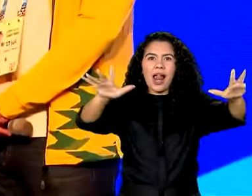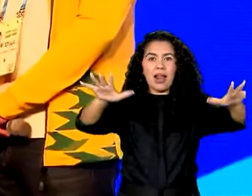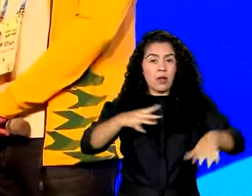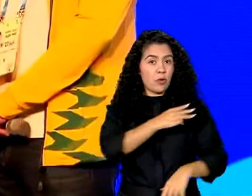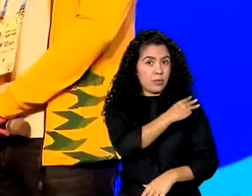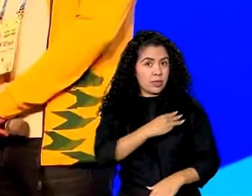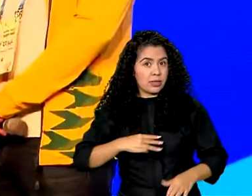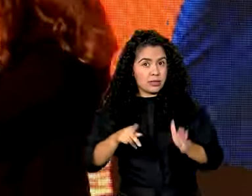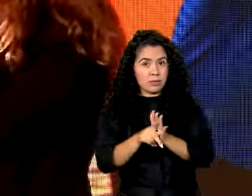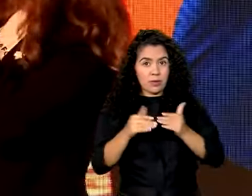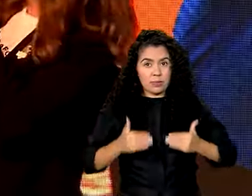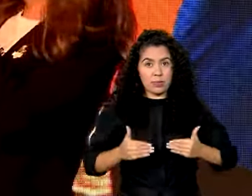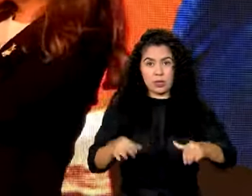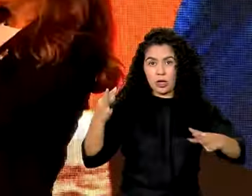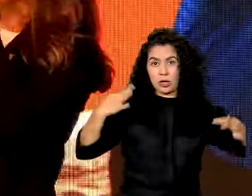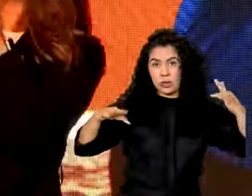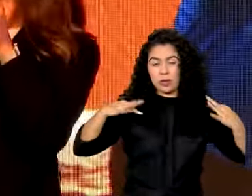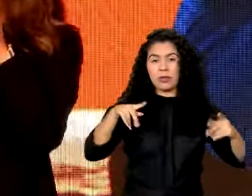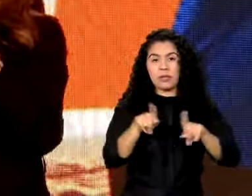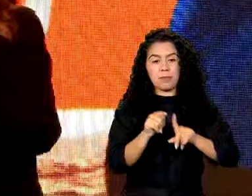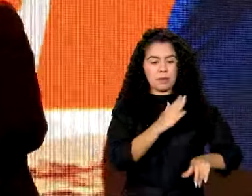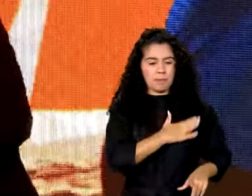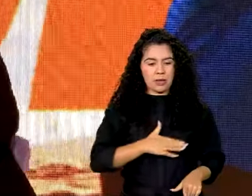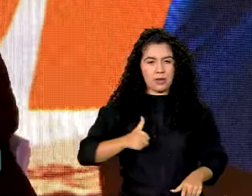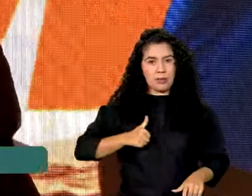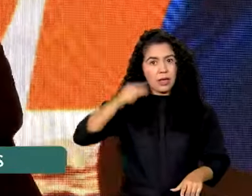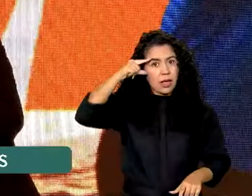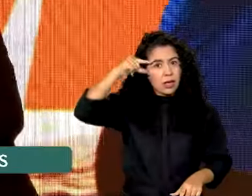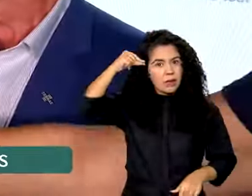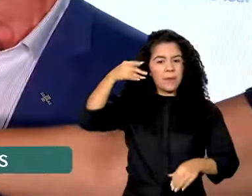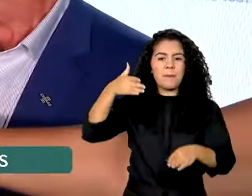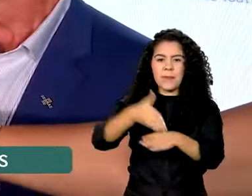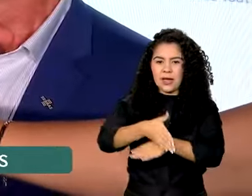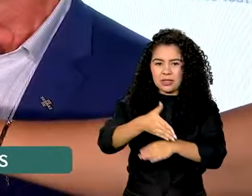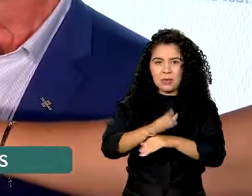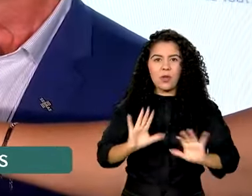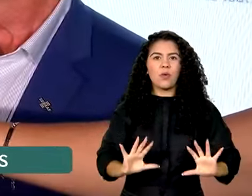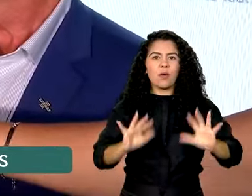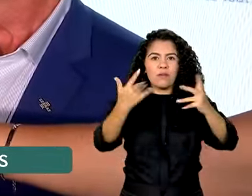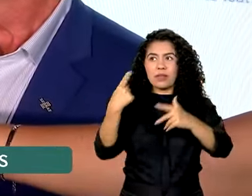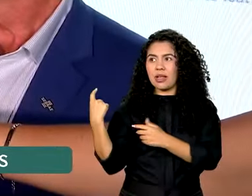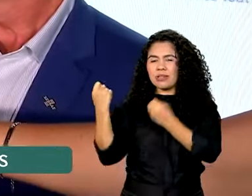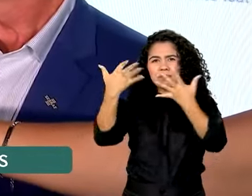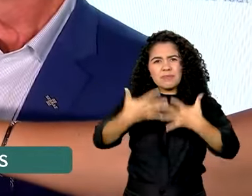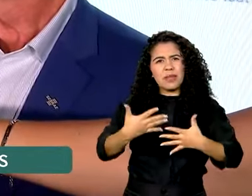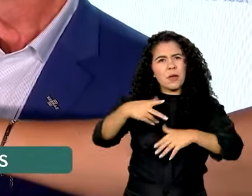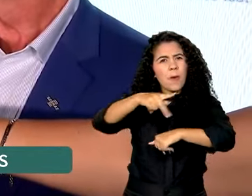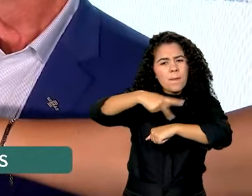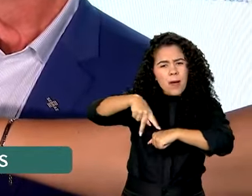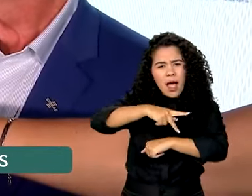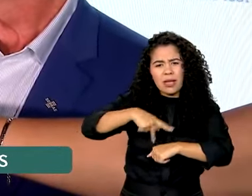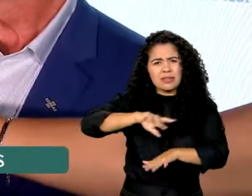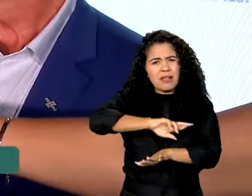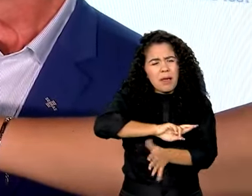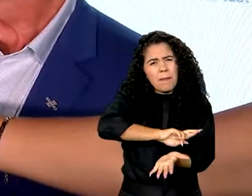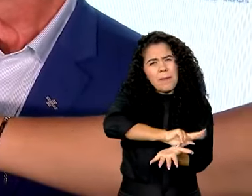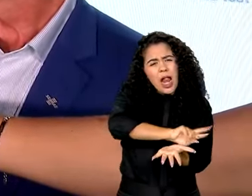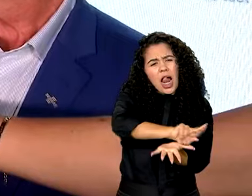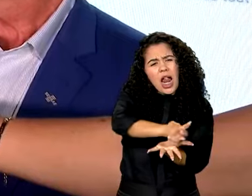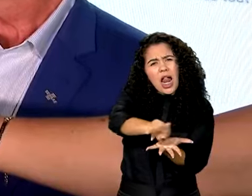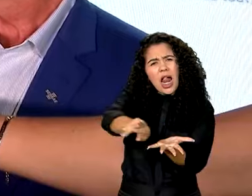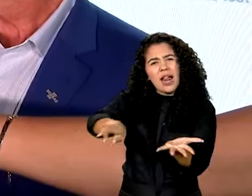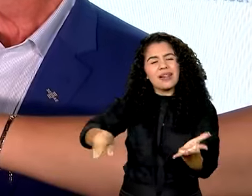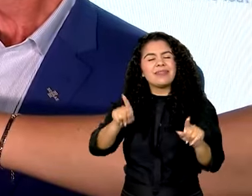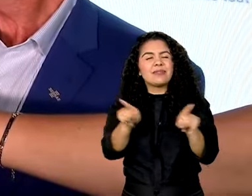do Turismo e a primeira-dama, Janja, também participaram do evento. Um país diversificado, um país plural, um país de